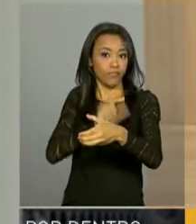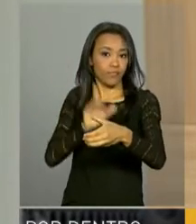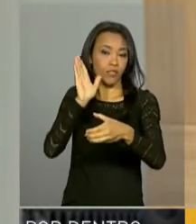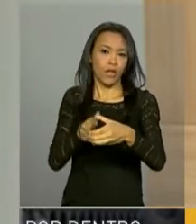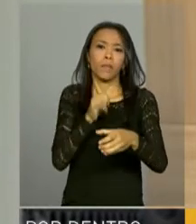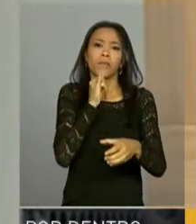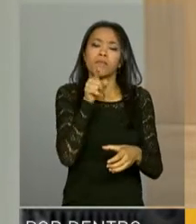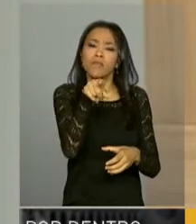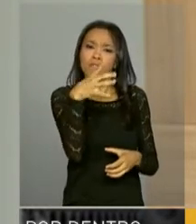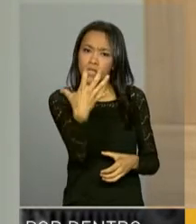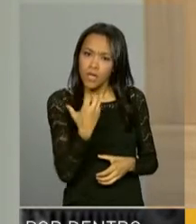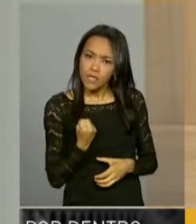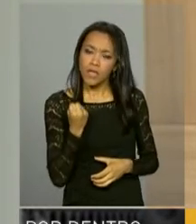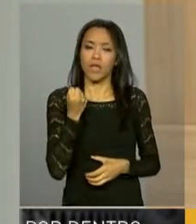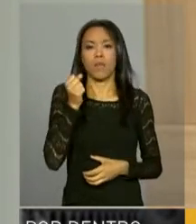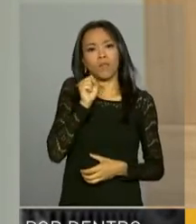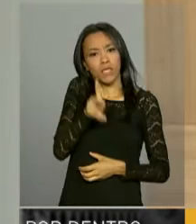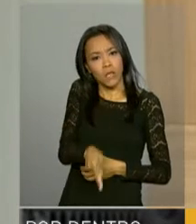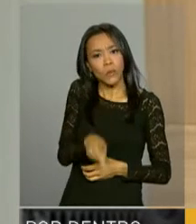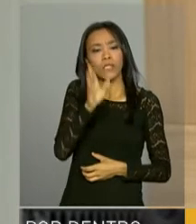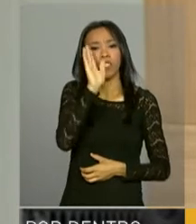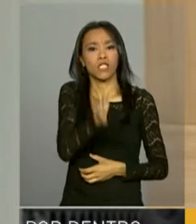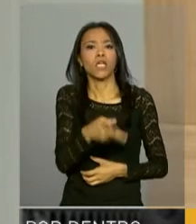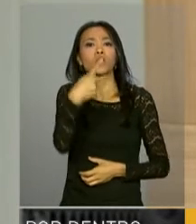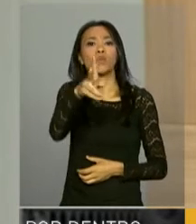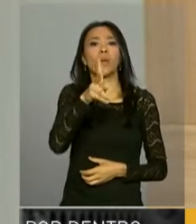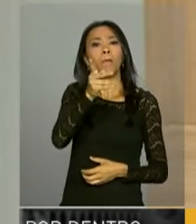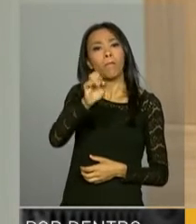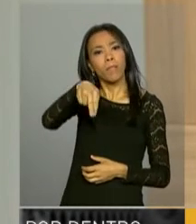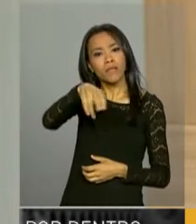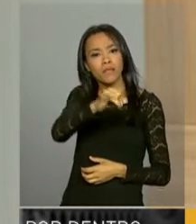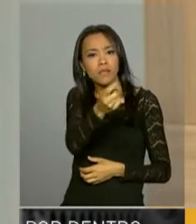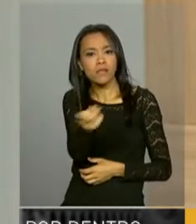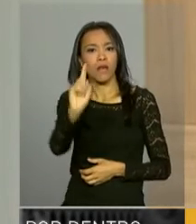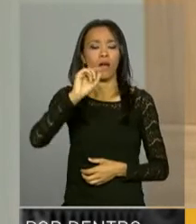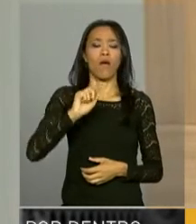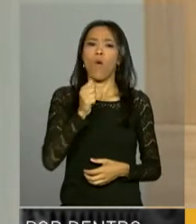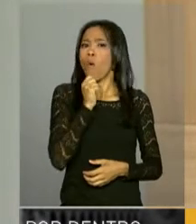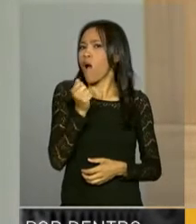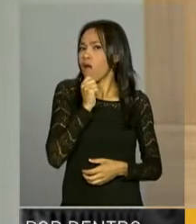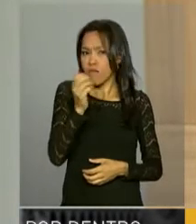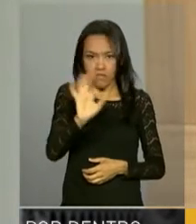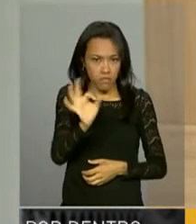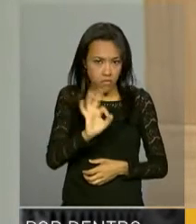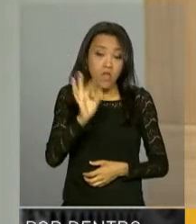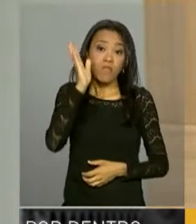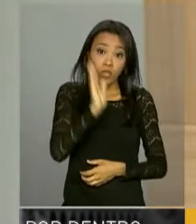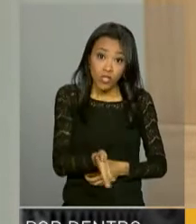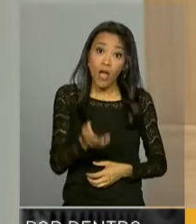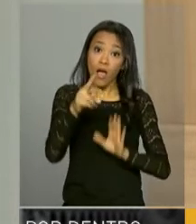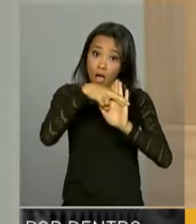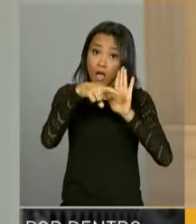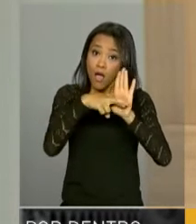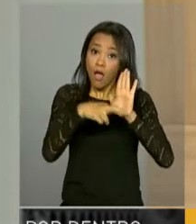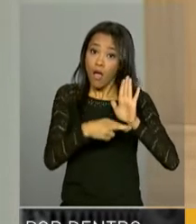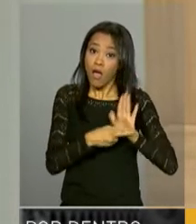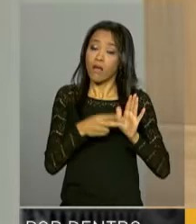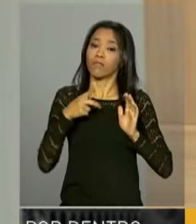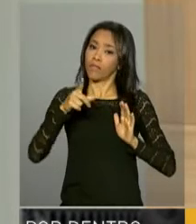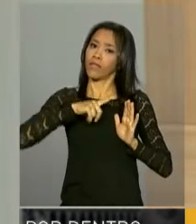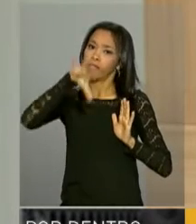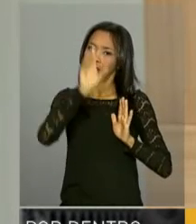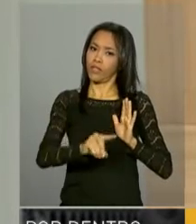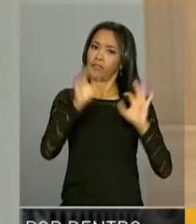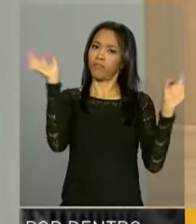Se você já recebe a sua aposentadoria, a sua pensão, ou mesmo que você ainda não receba, mas você já completou as condições para ter direito à